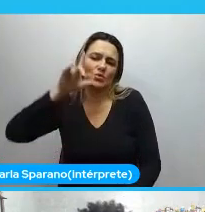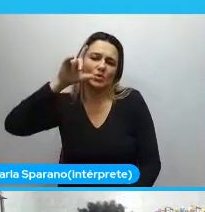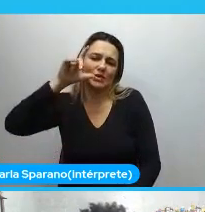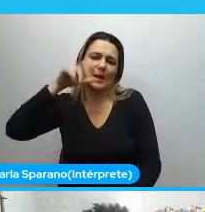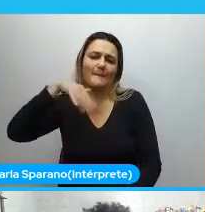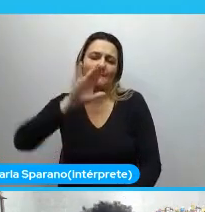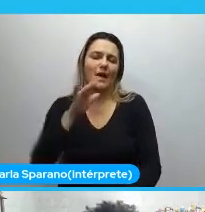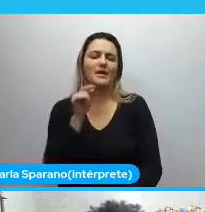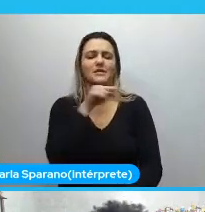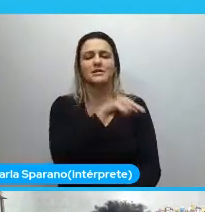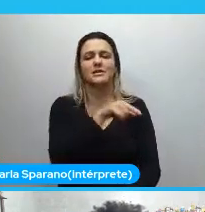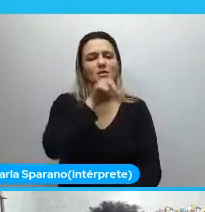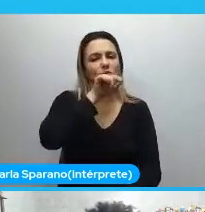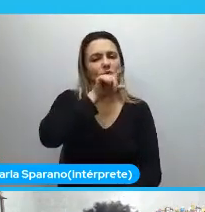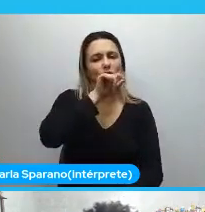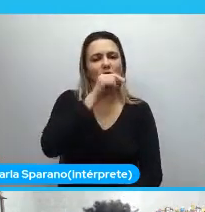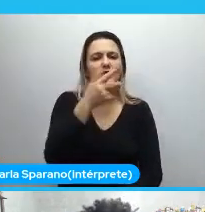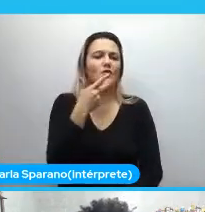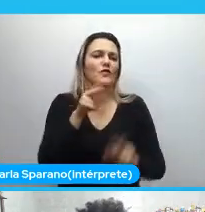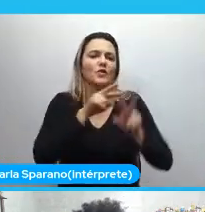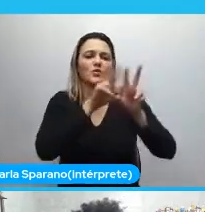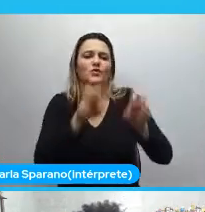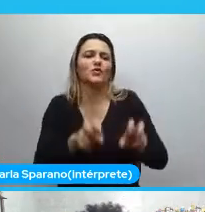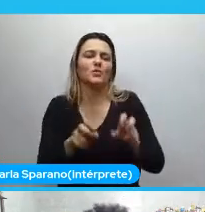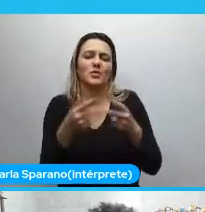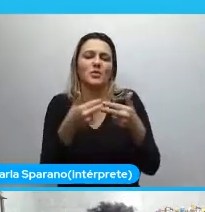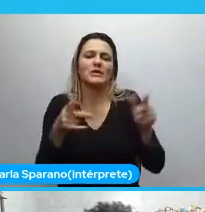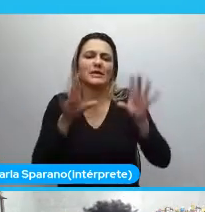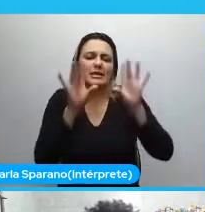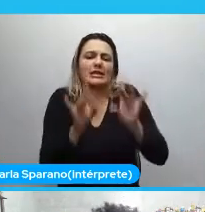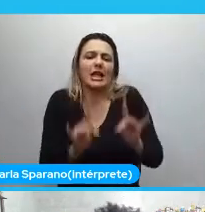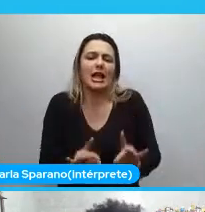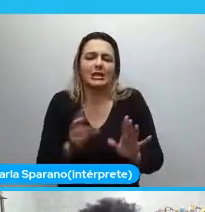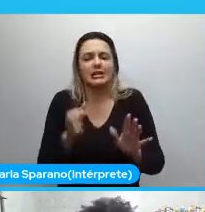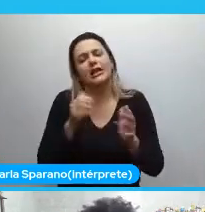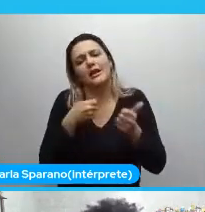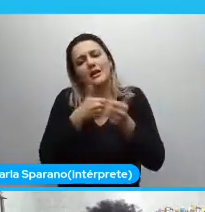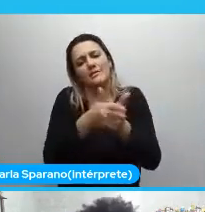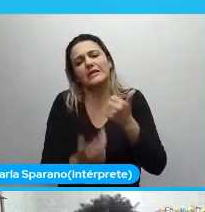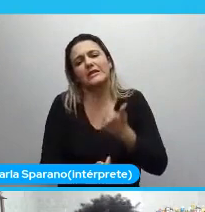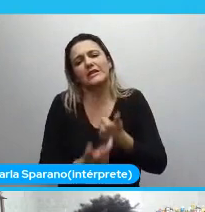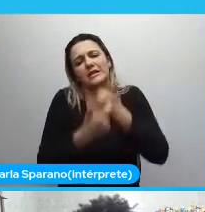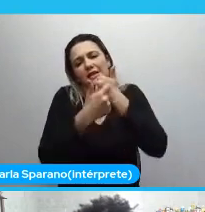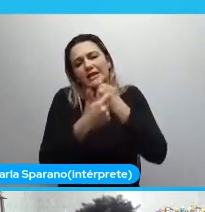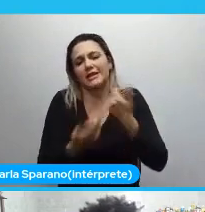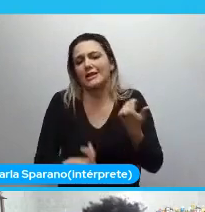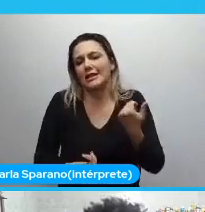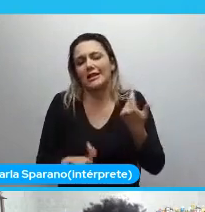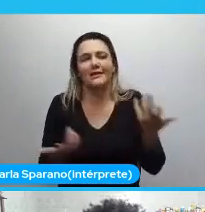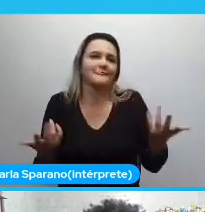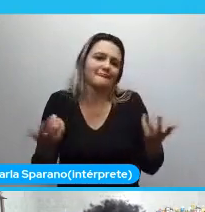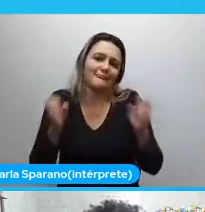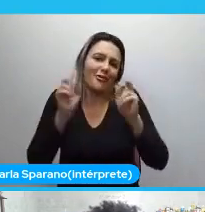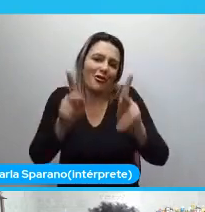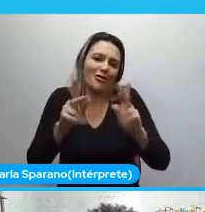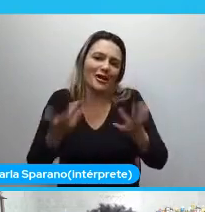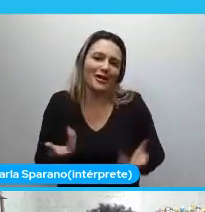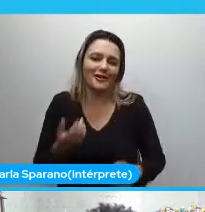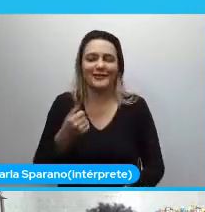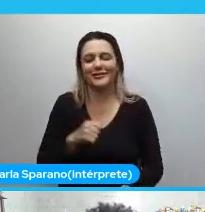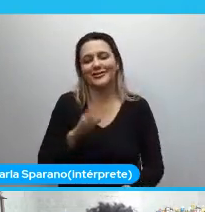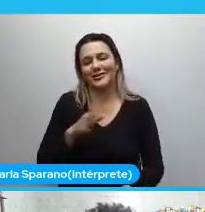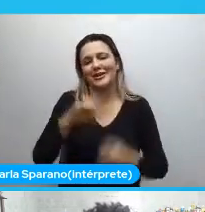usado mais o Twitter. Eu não sou uma pessoa que fala muito sobre coisas técnicas. Então, se você quiser me seguir, não é seguro. Como diz lá na minha bio do Twitter.